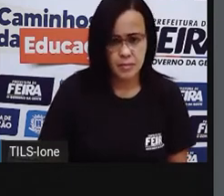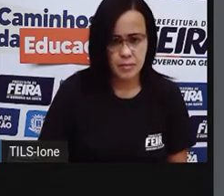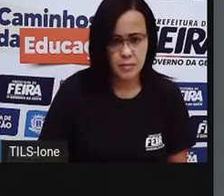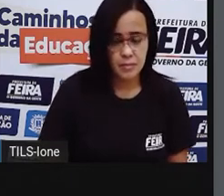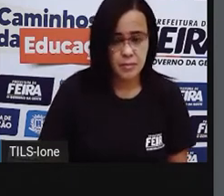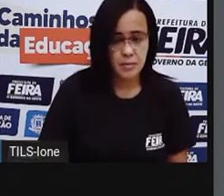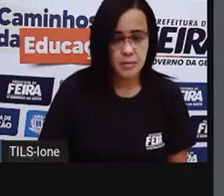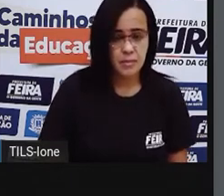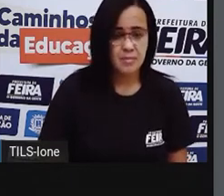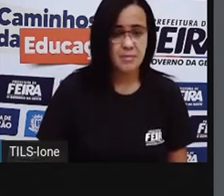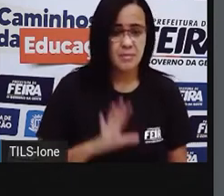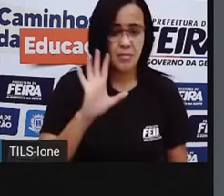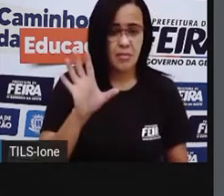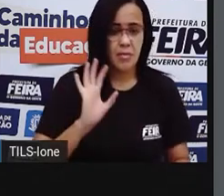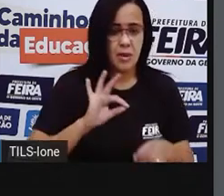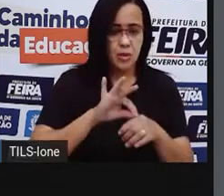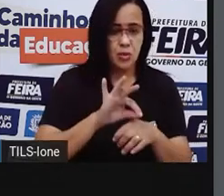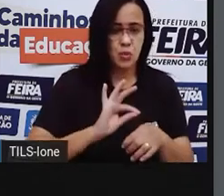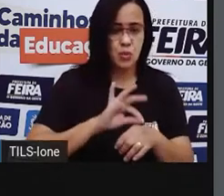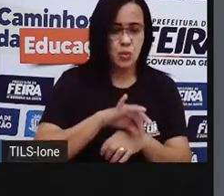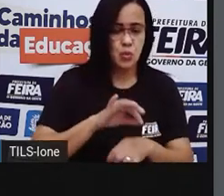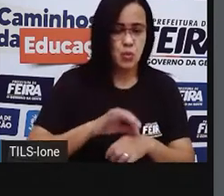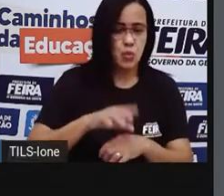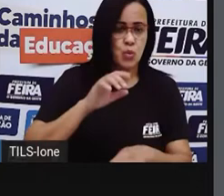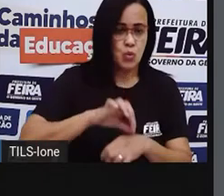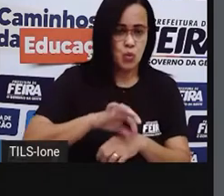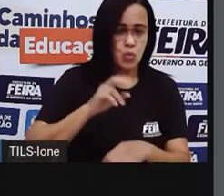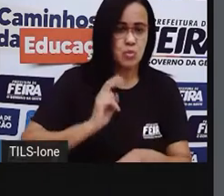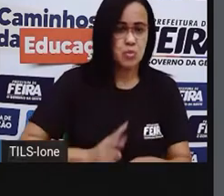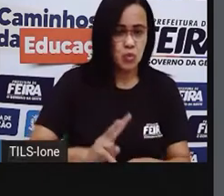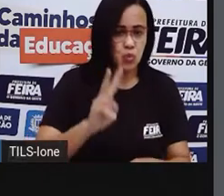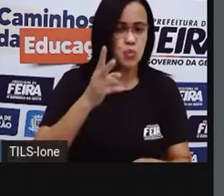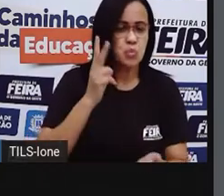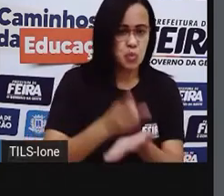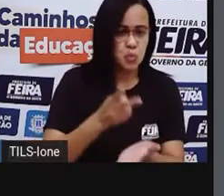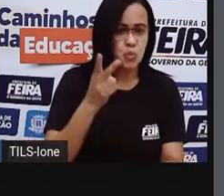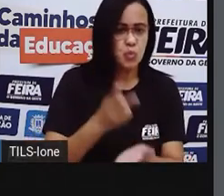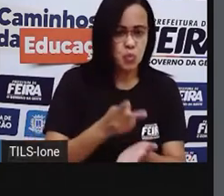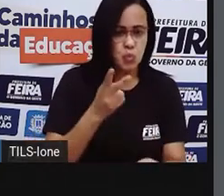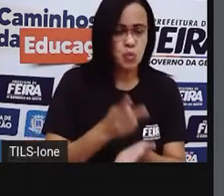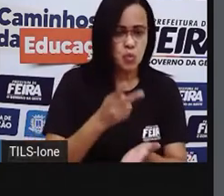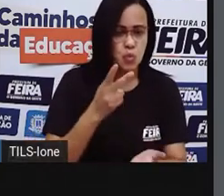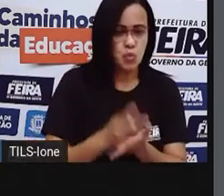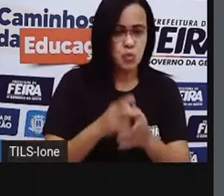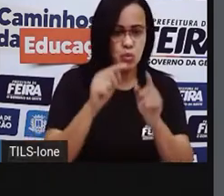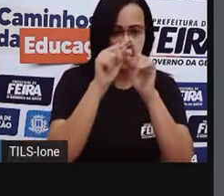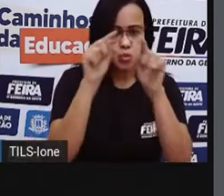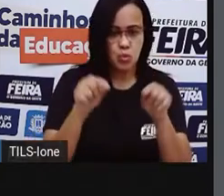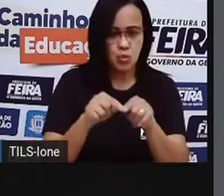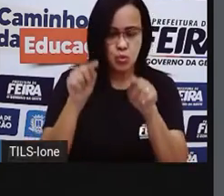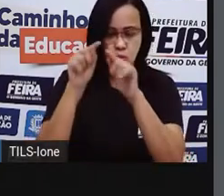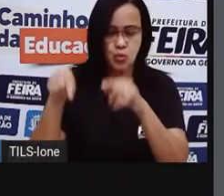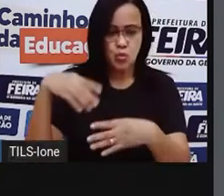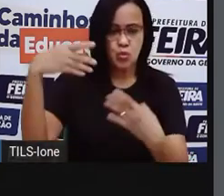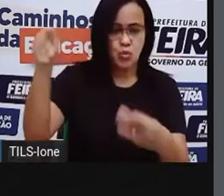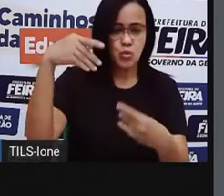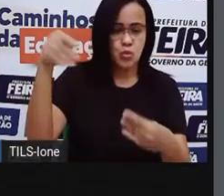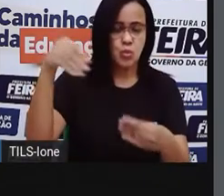resistiram, ainda roeram mais. Os livros aos quadradinhos, as revistas, os jornais.